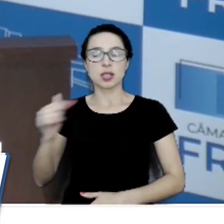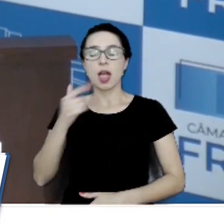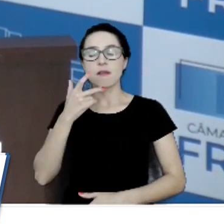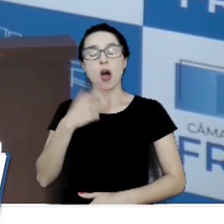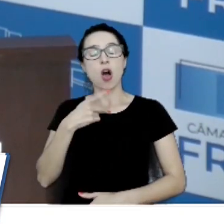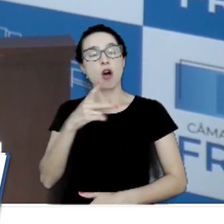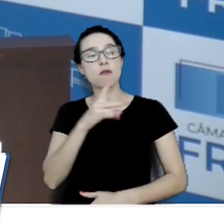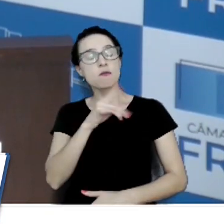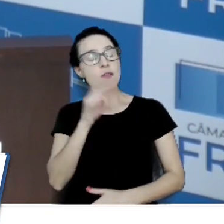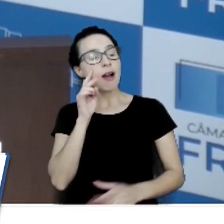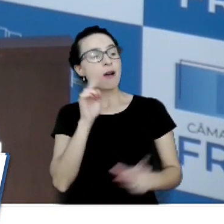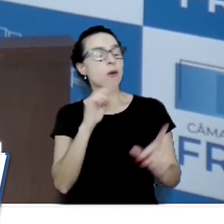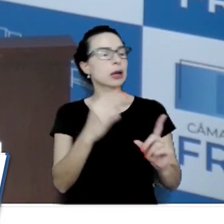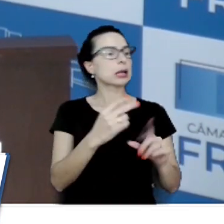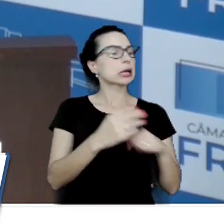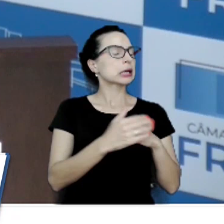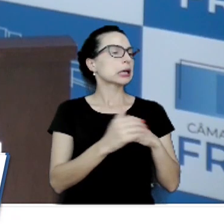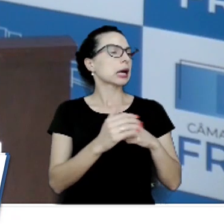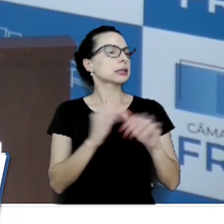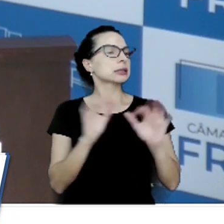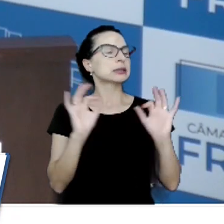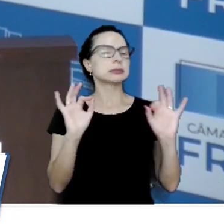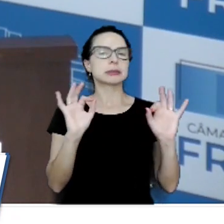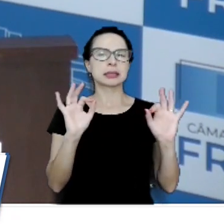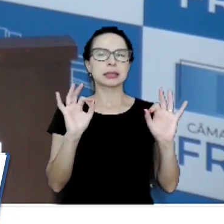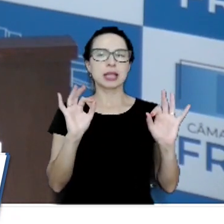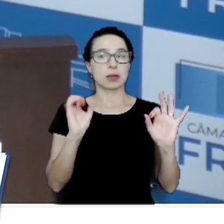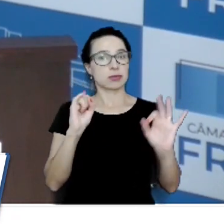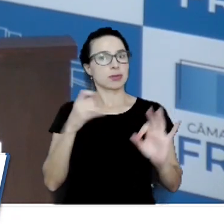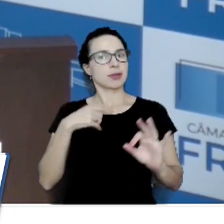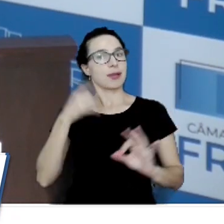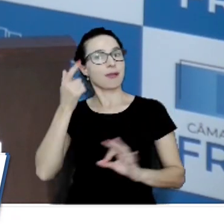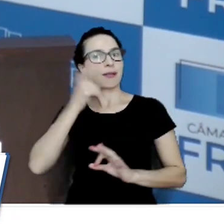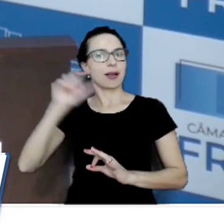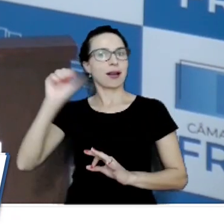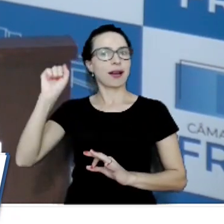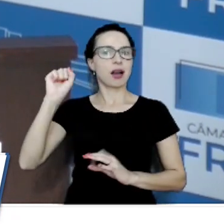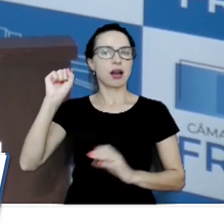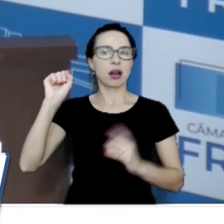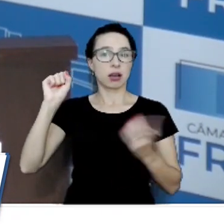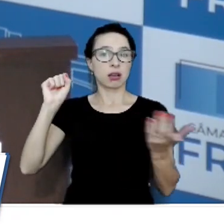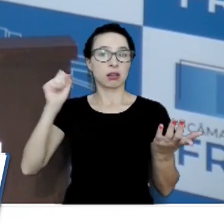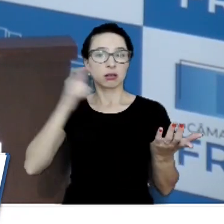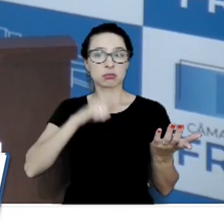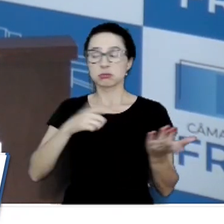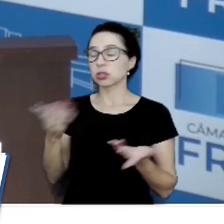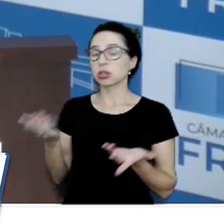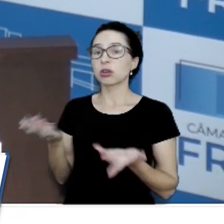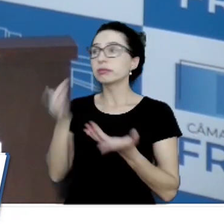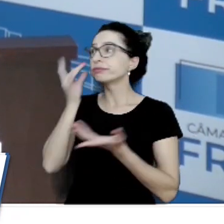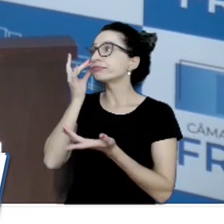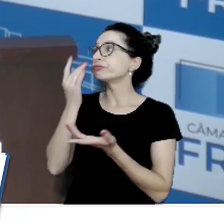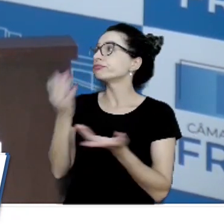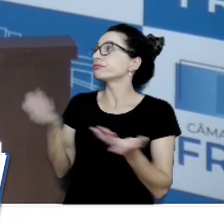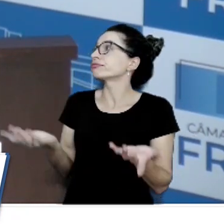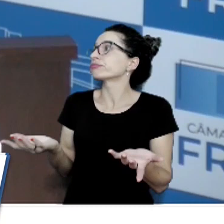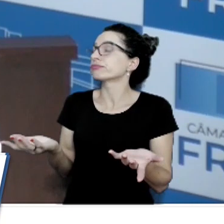com um carinho muito especial caso fosse eleito e ele foi e hoje a gente não tem